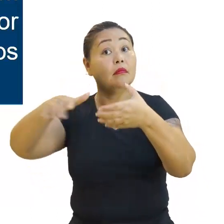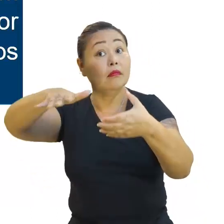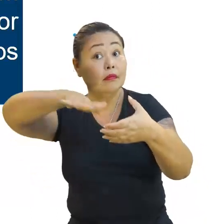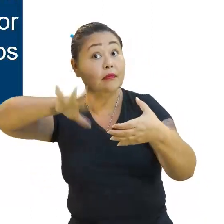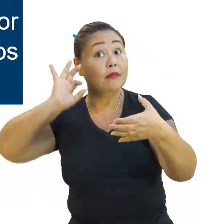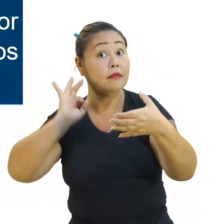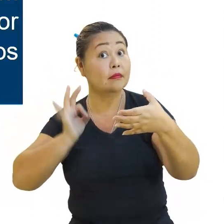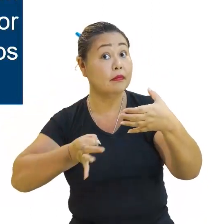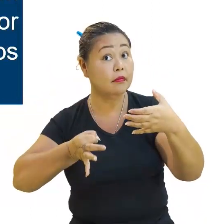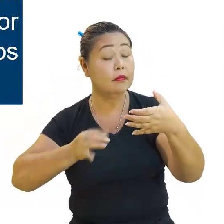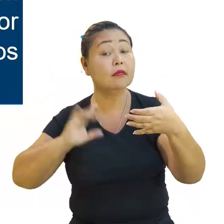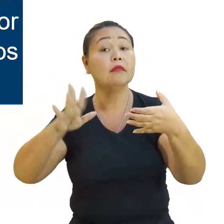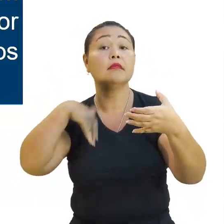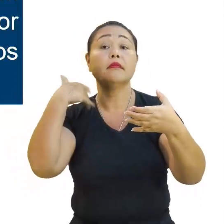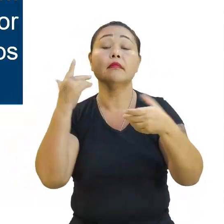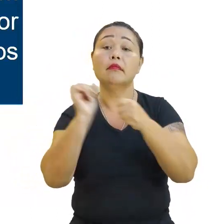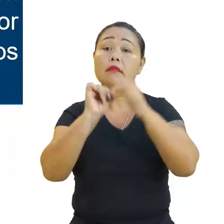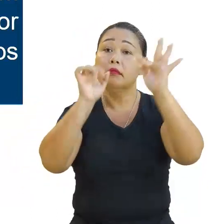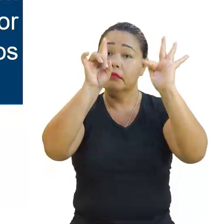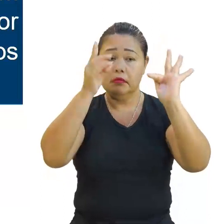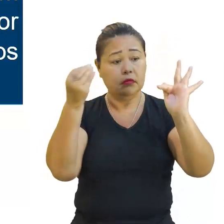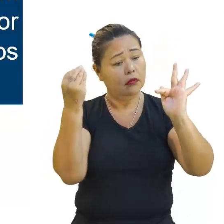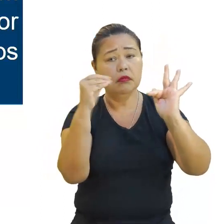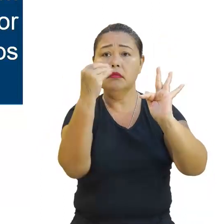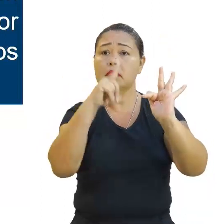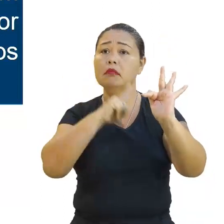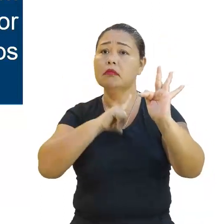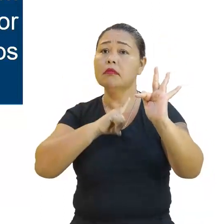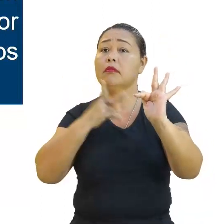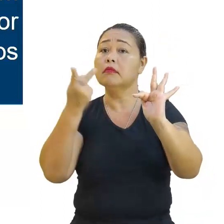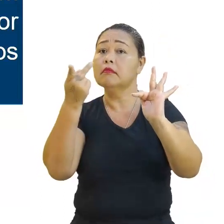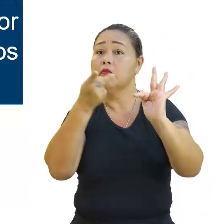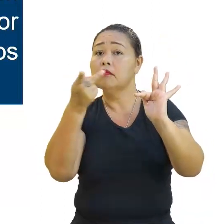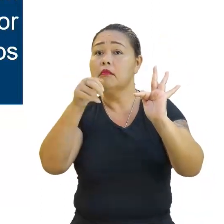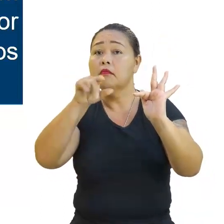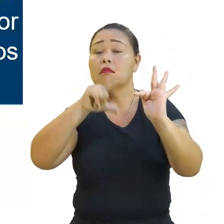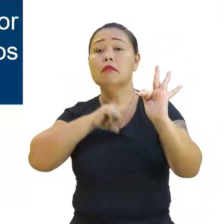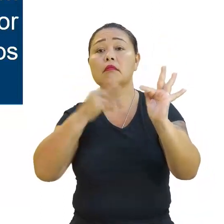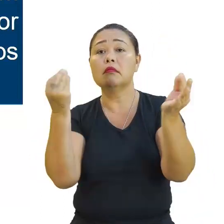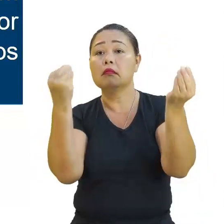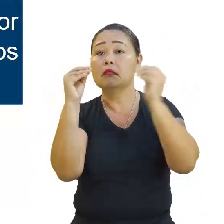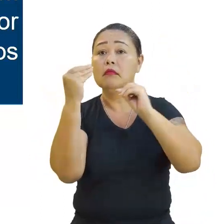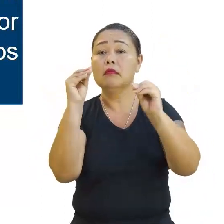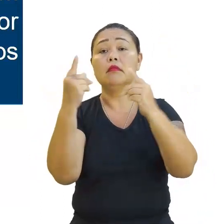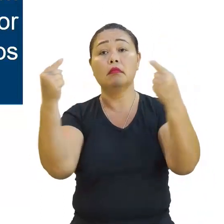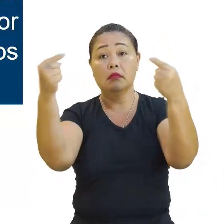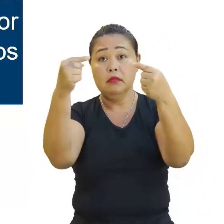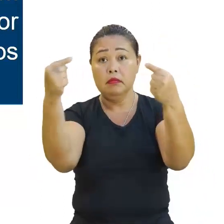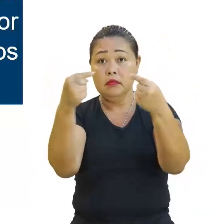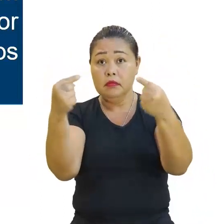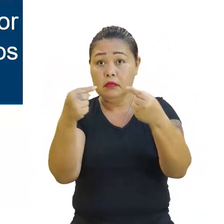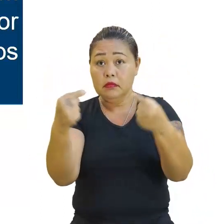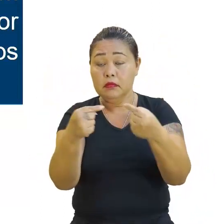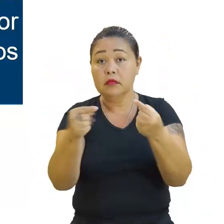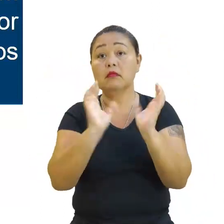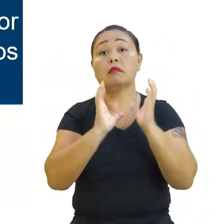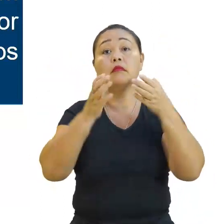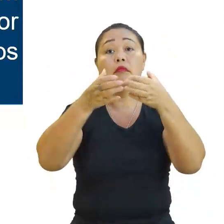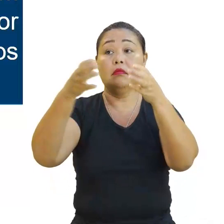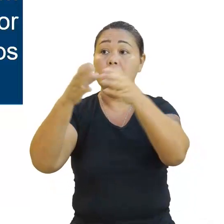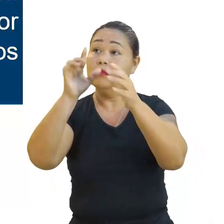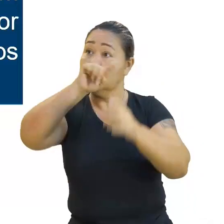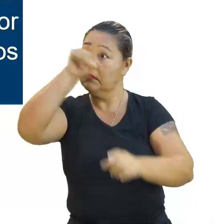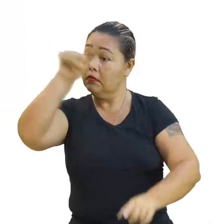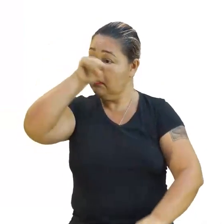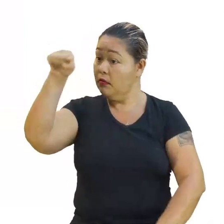Até porque para construir o gráfico precisamos desses pares ordenados que vêm dessa correspondência com os conjuntos numéricos.